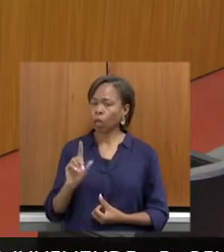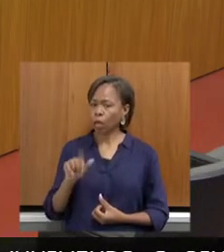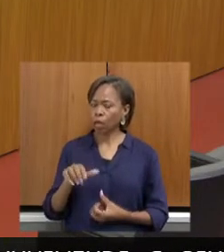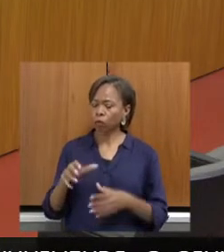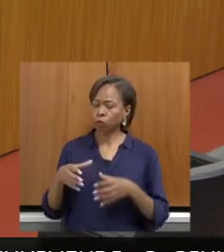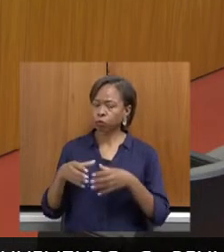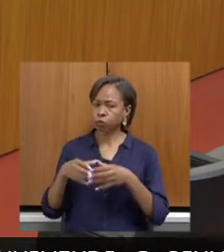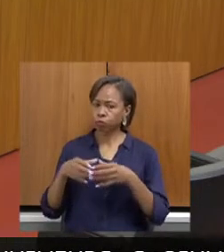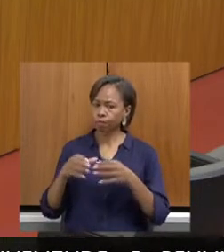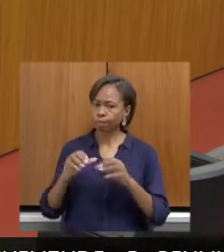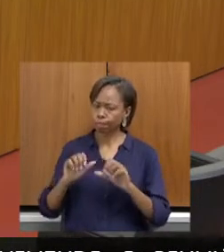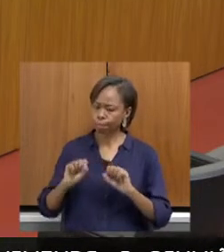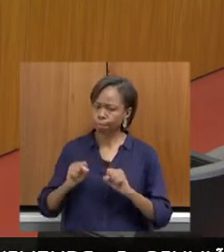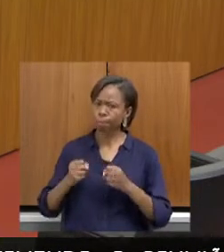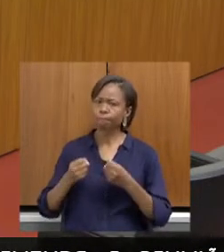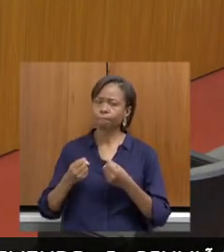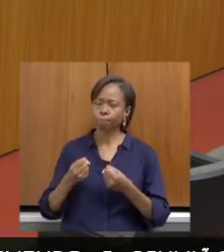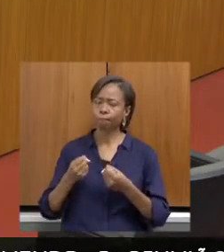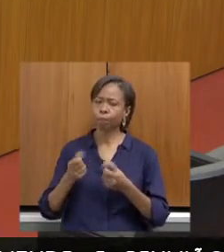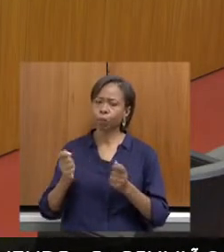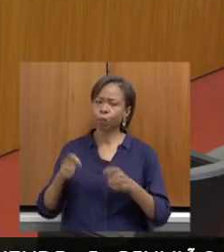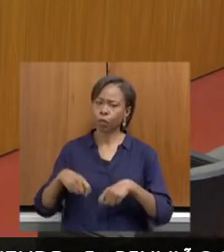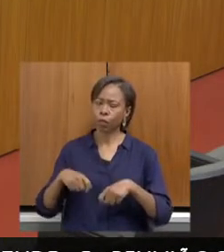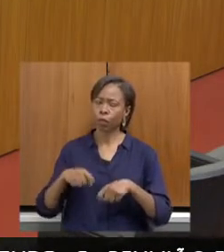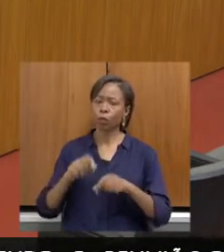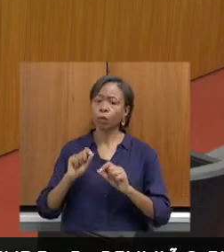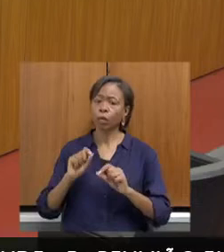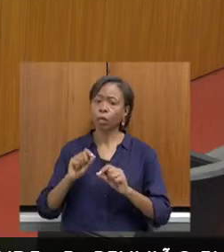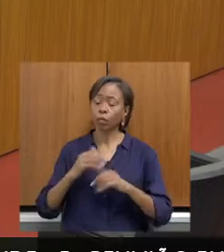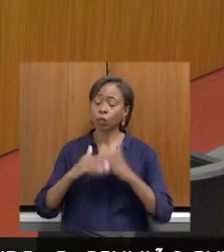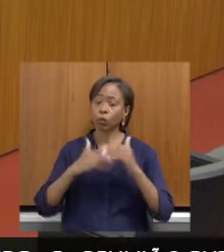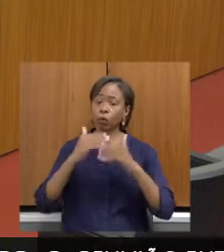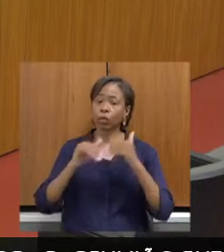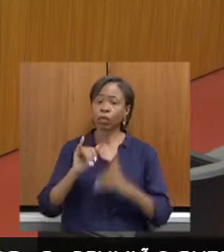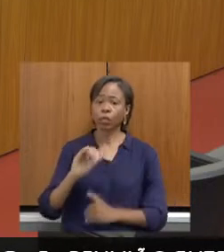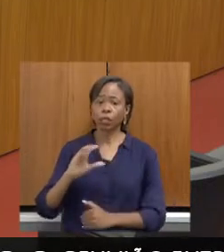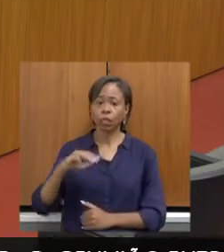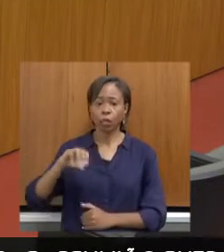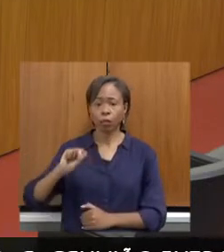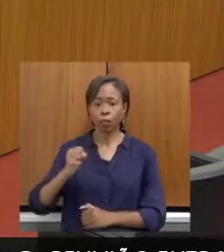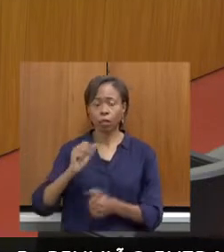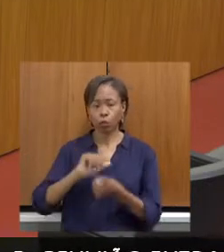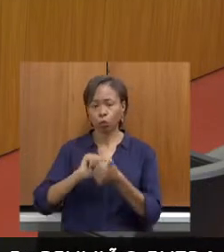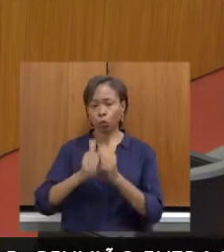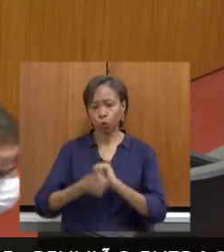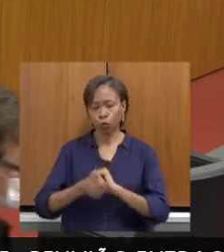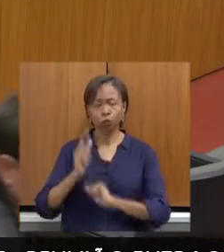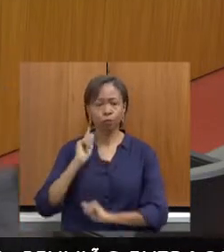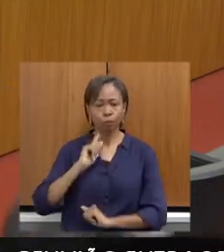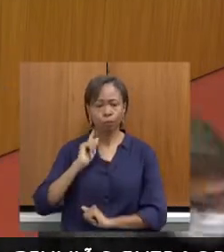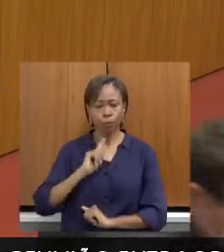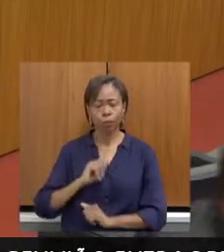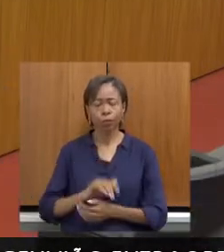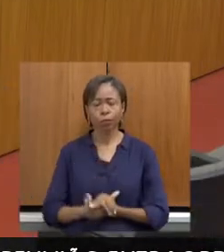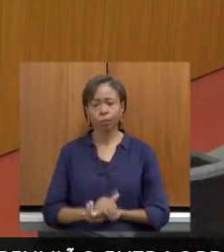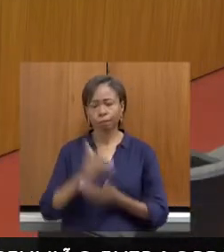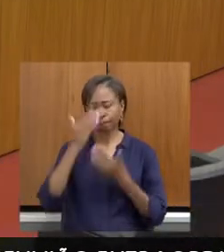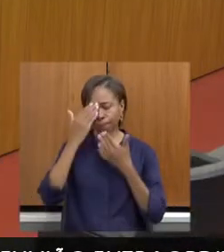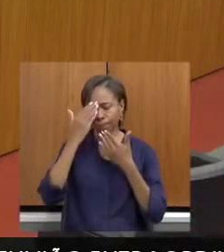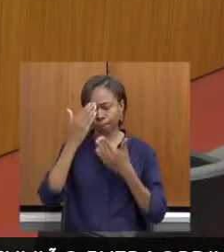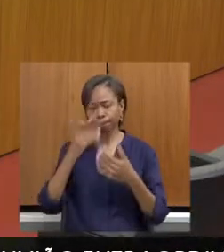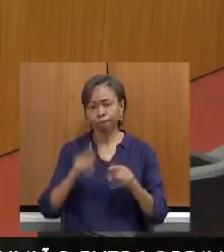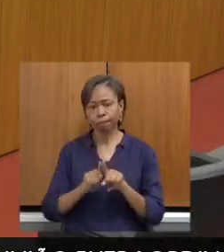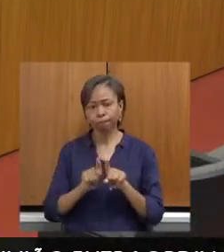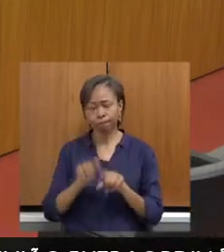contribui muito para o avanço da política do ICMS Esportivo no nosso estado. E a todos aqui presentes. Agradeço também a